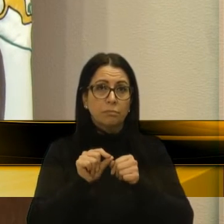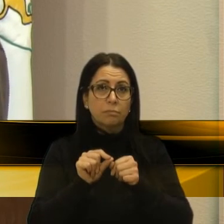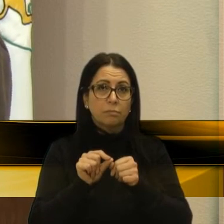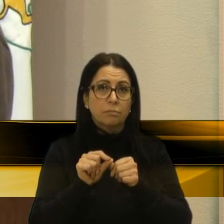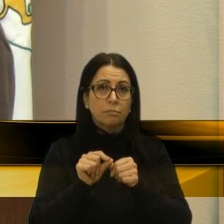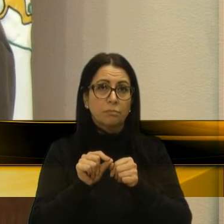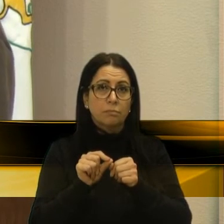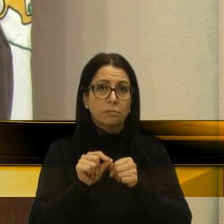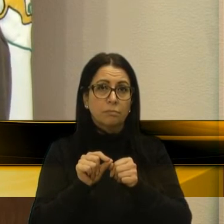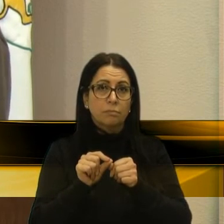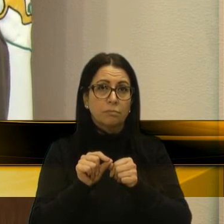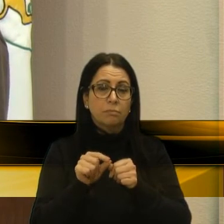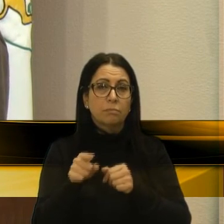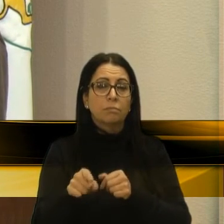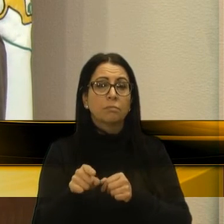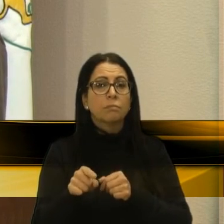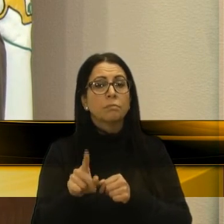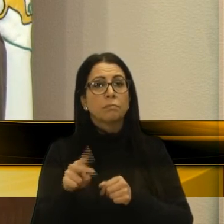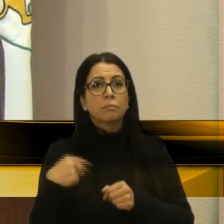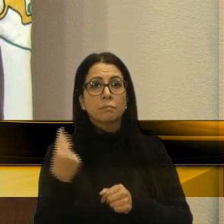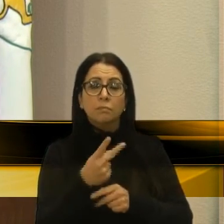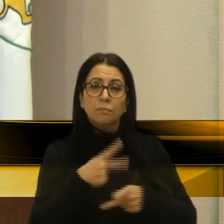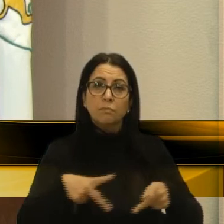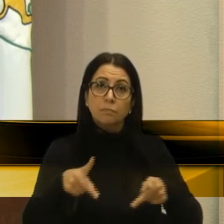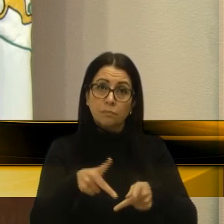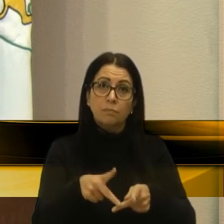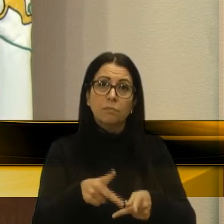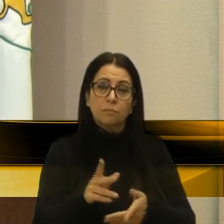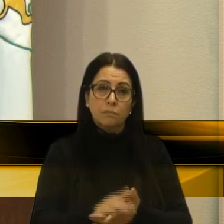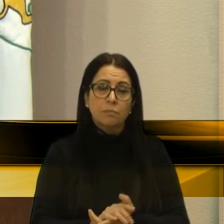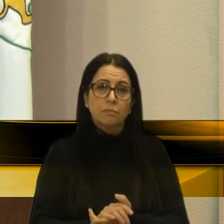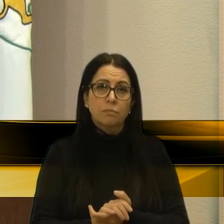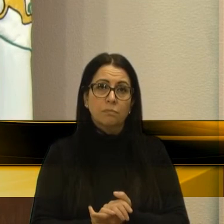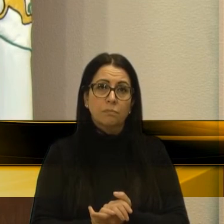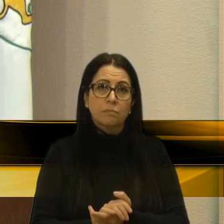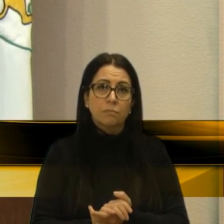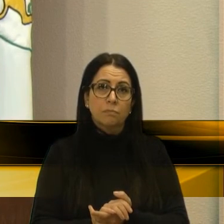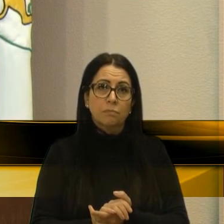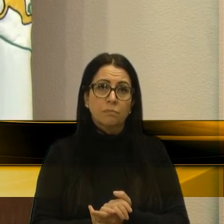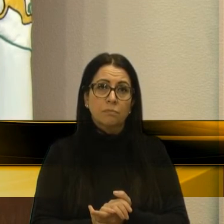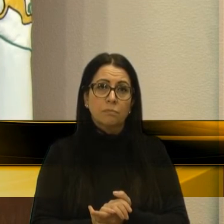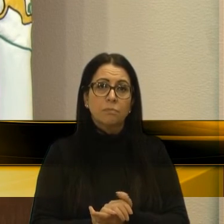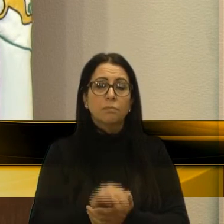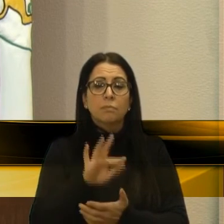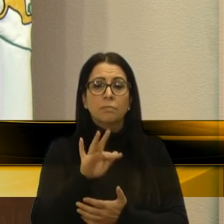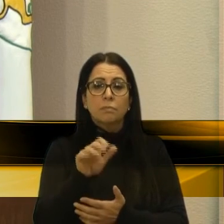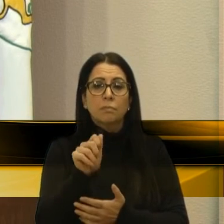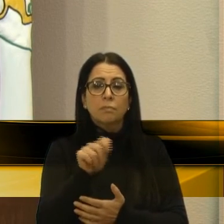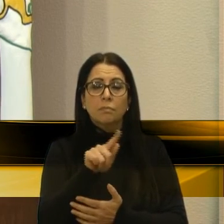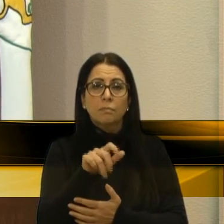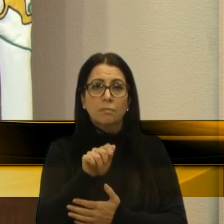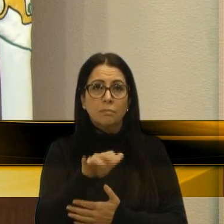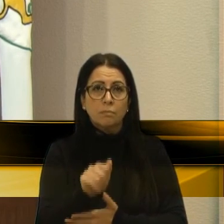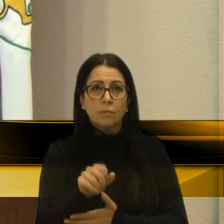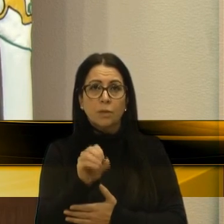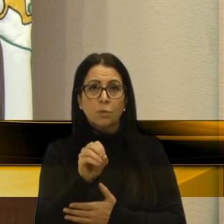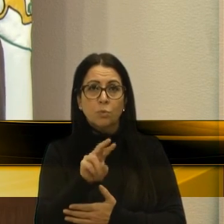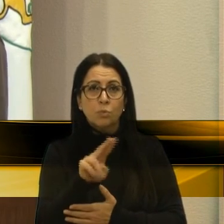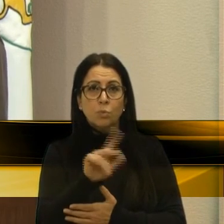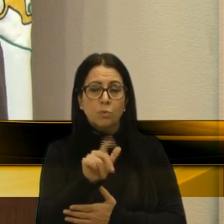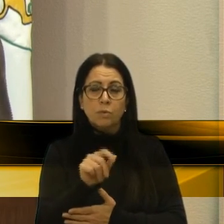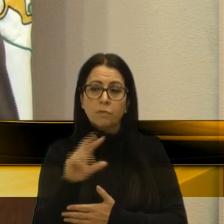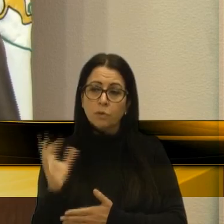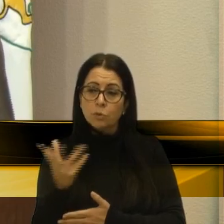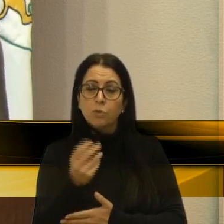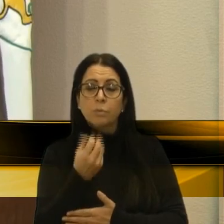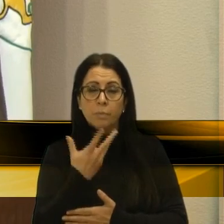conseguir fazer, para que esse nosso povo, do Distrito da Mendes, de Fazenda da Sousa, e nas imediações, fique